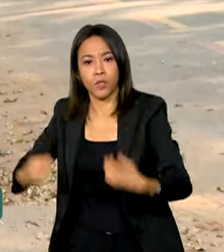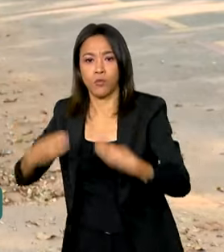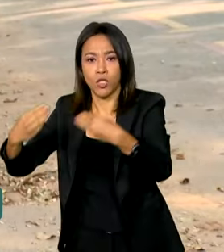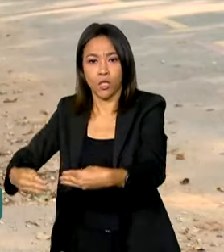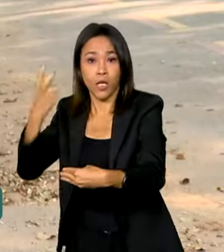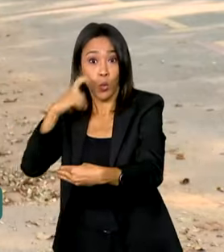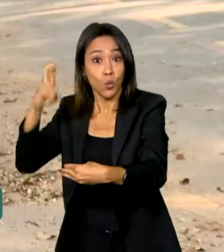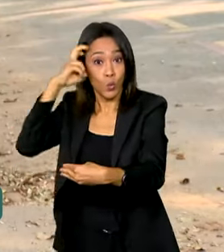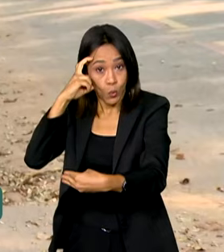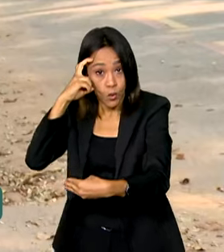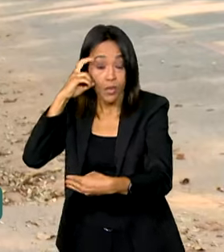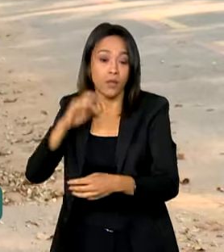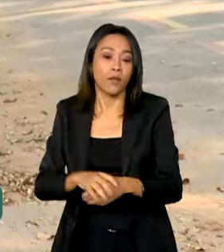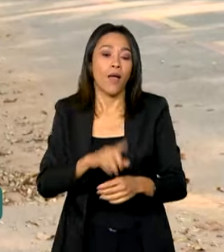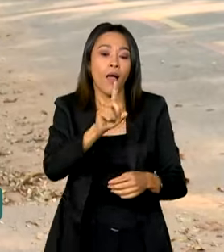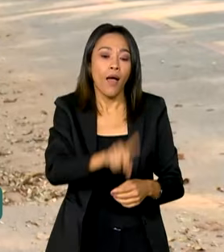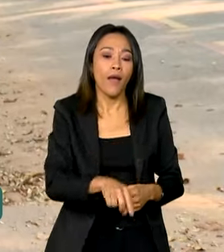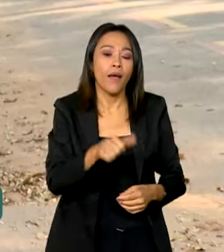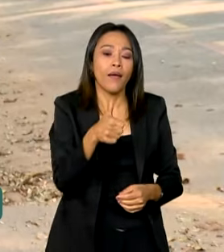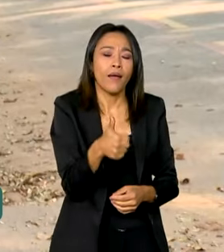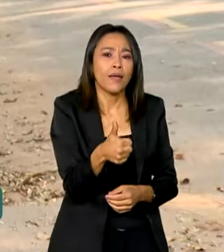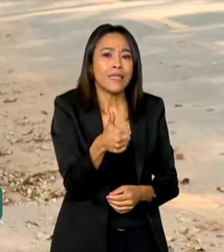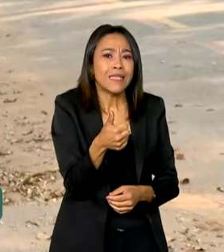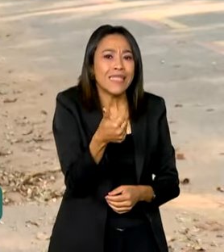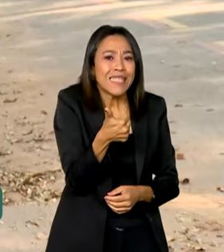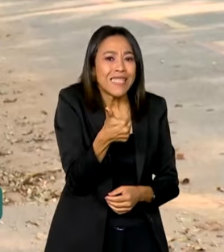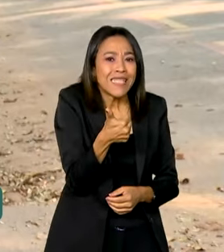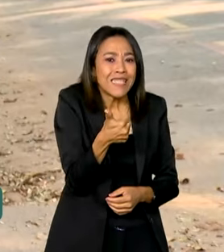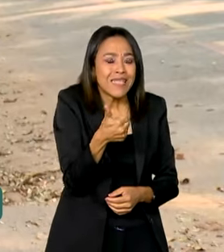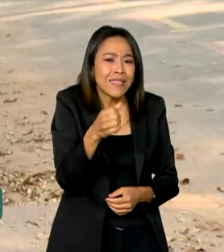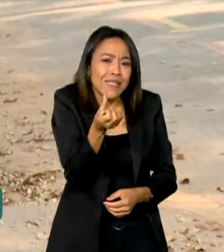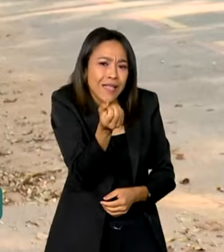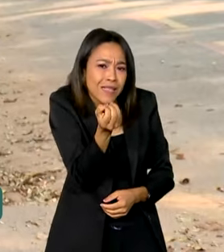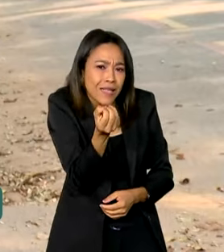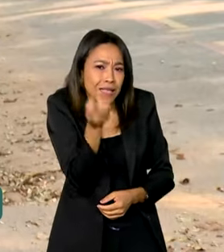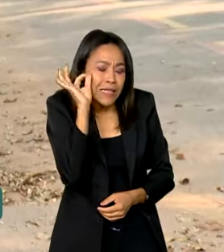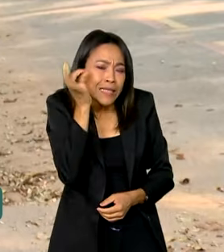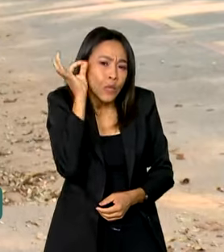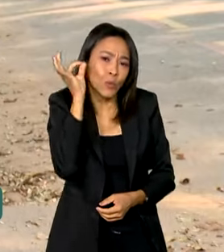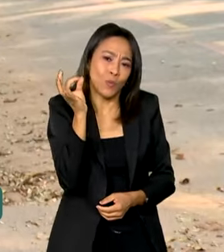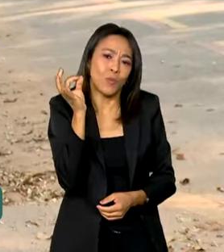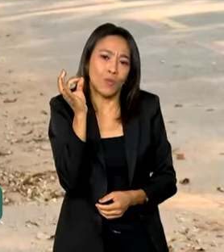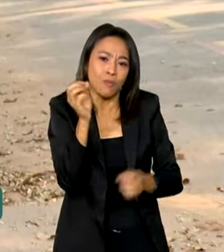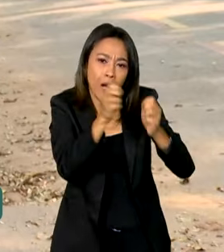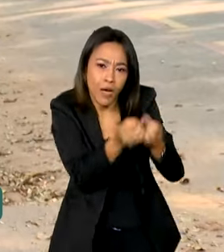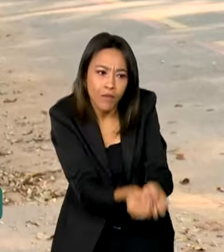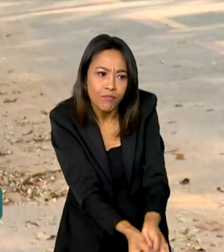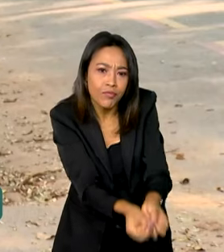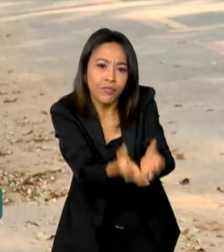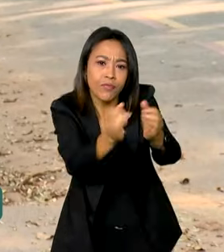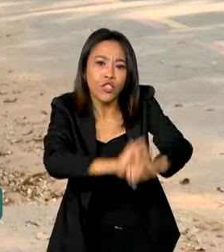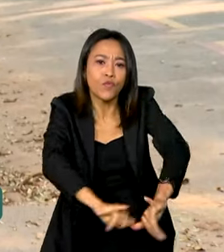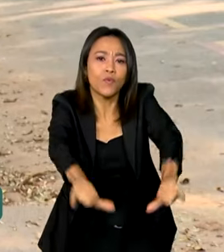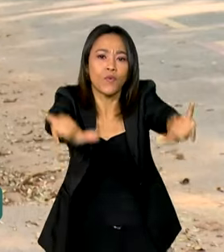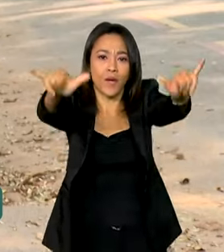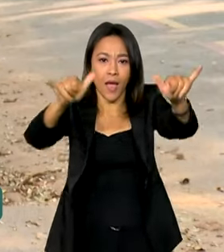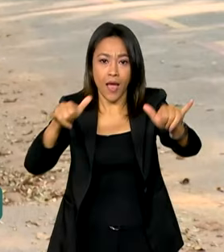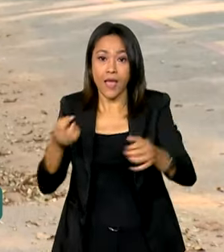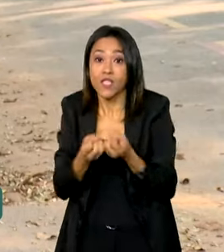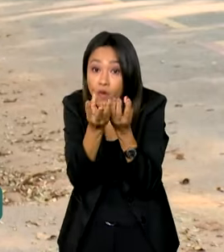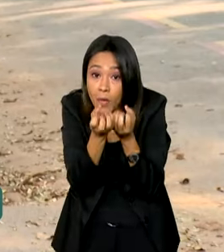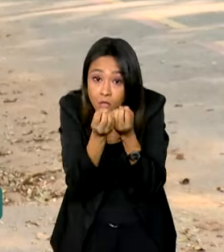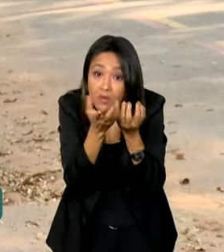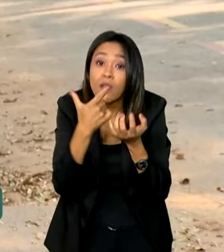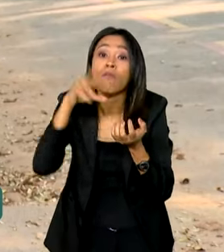10 inserções com 60 segundos cada. E as informações serão fornecidas pelo próprio Ministério.